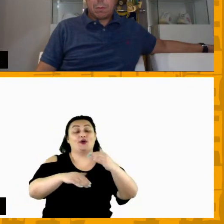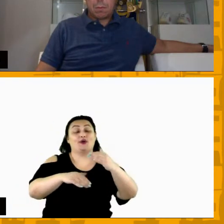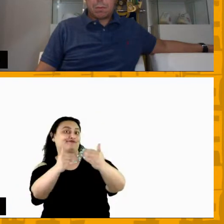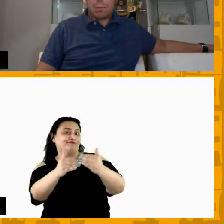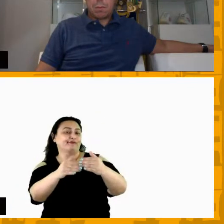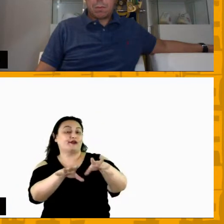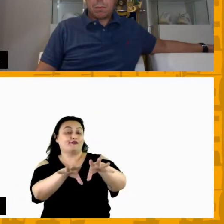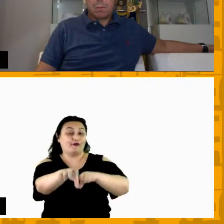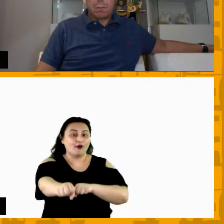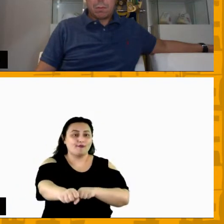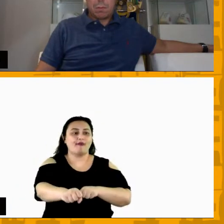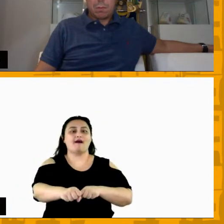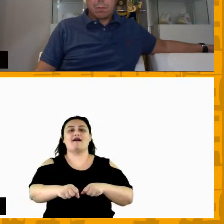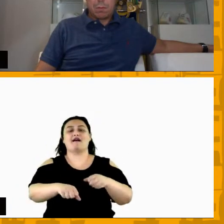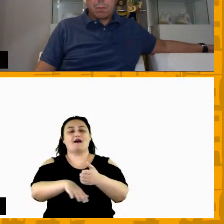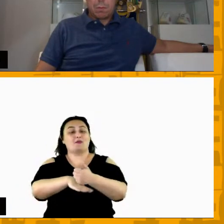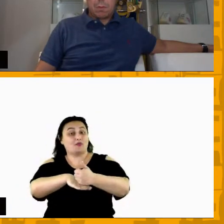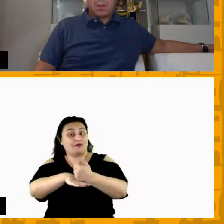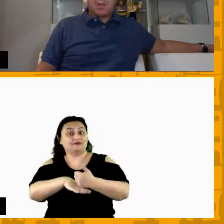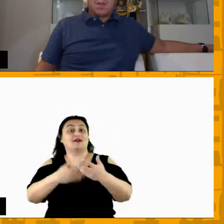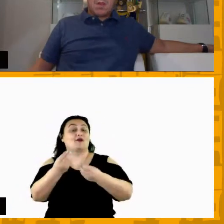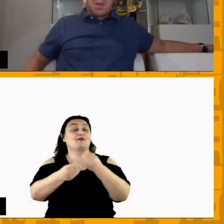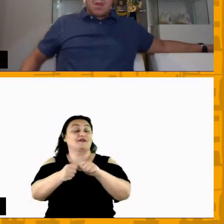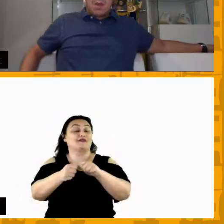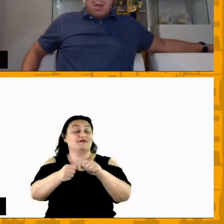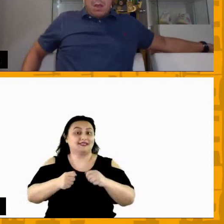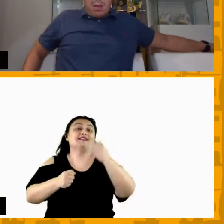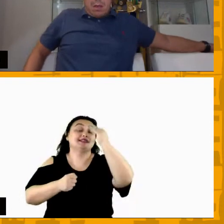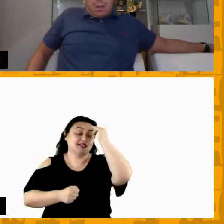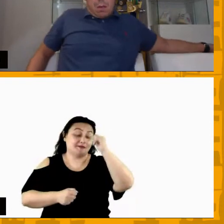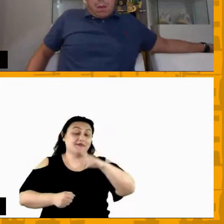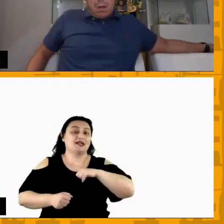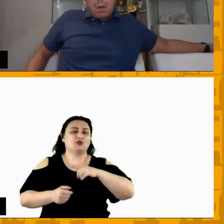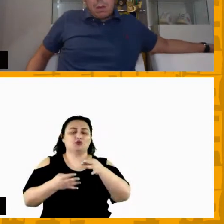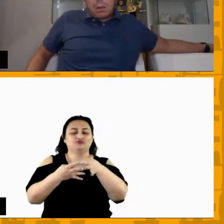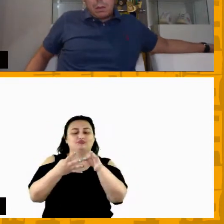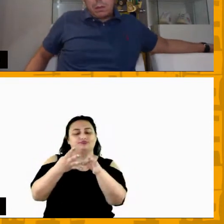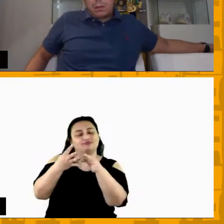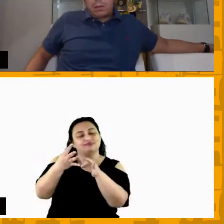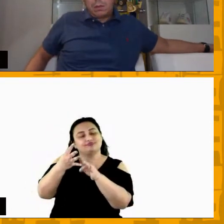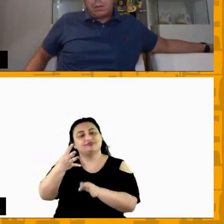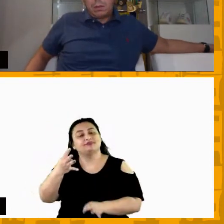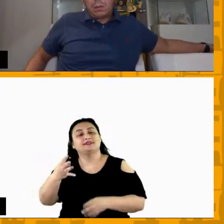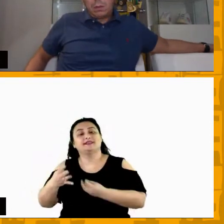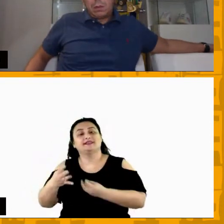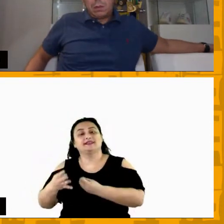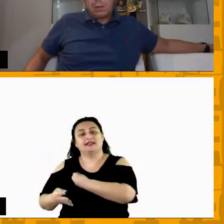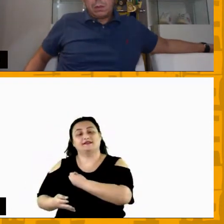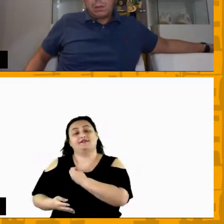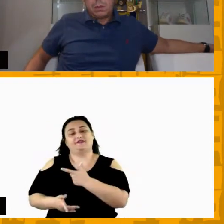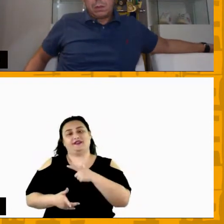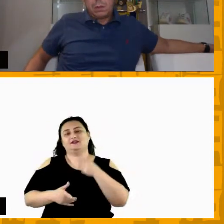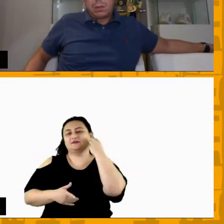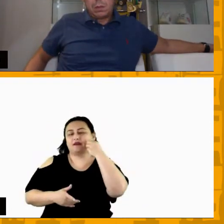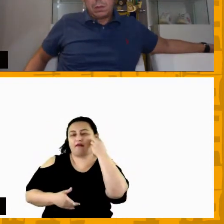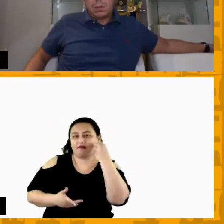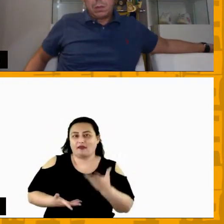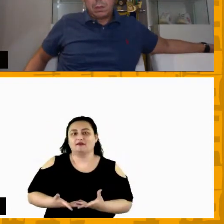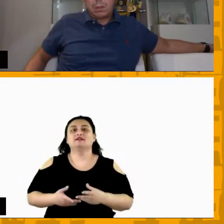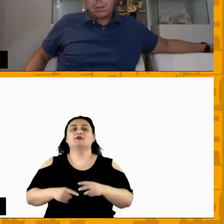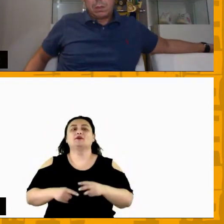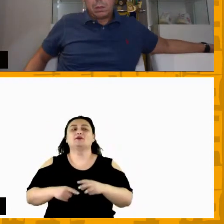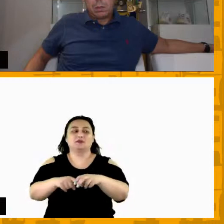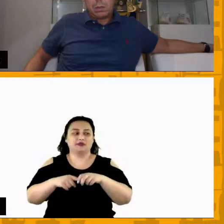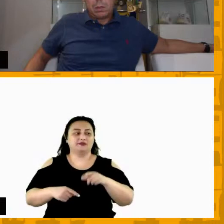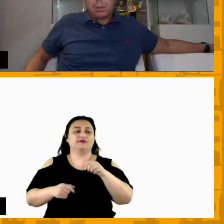tornar um atleta de alto rendimento ele tenha passado por essas vivências né então tudo isso a gente faz também